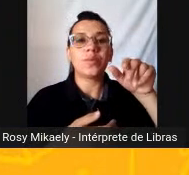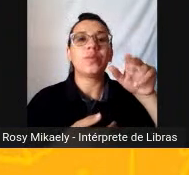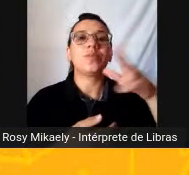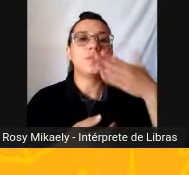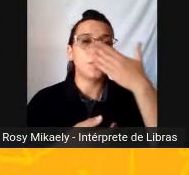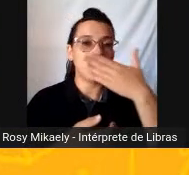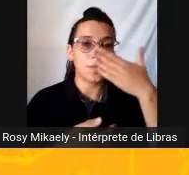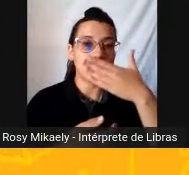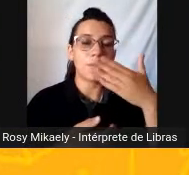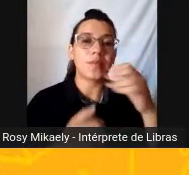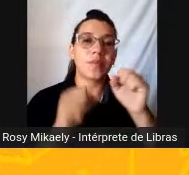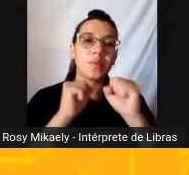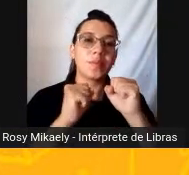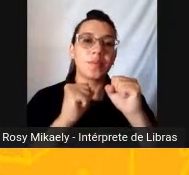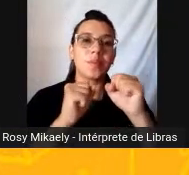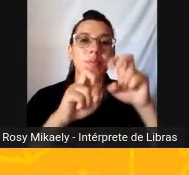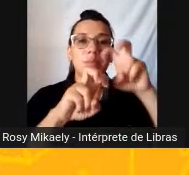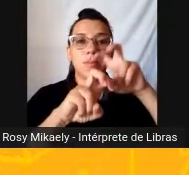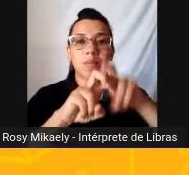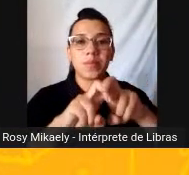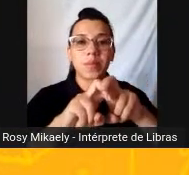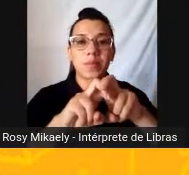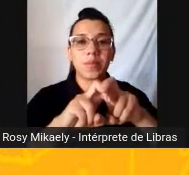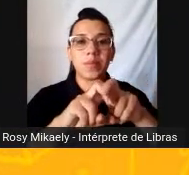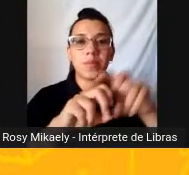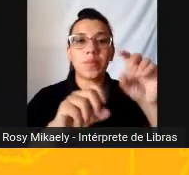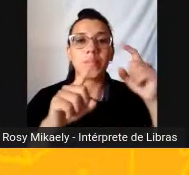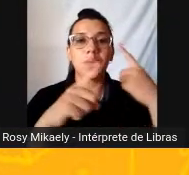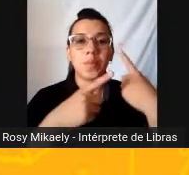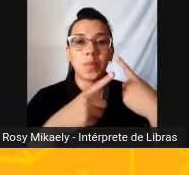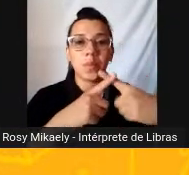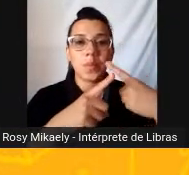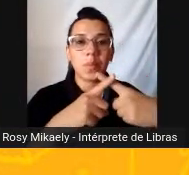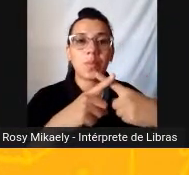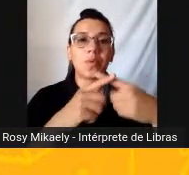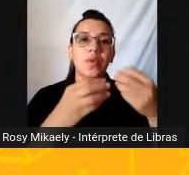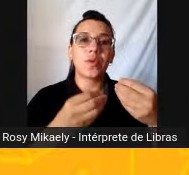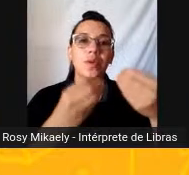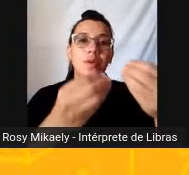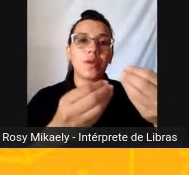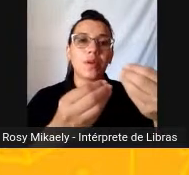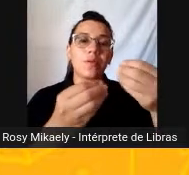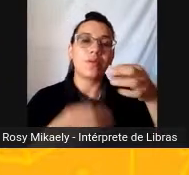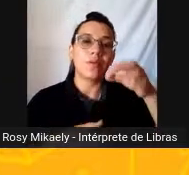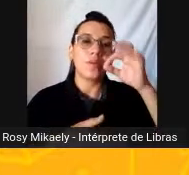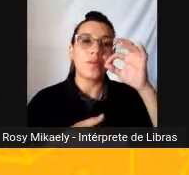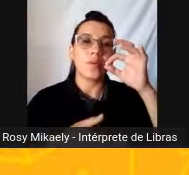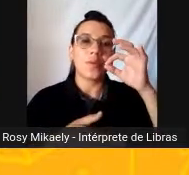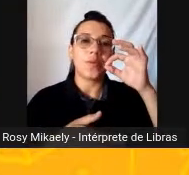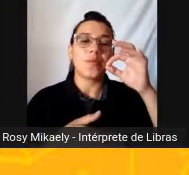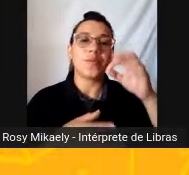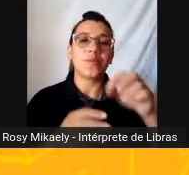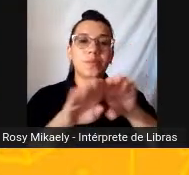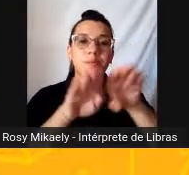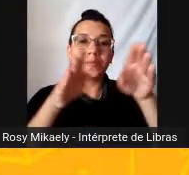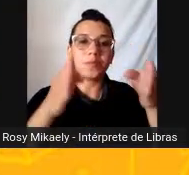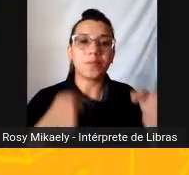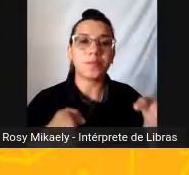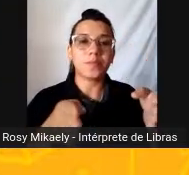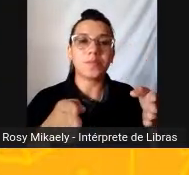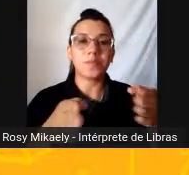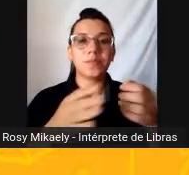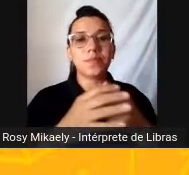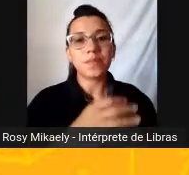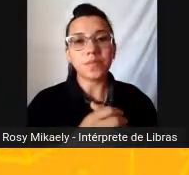Porque só servem café ao balcão Tá aí N. Júdice é matéria